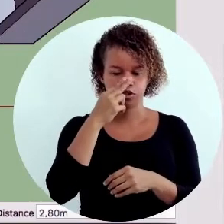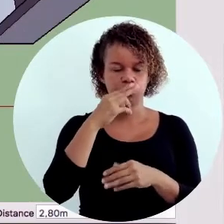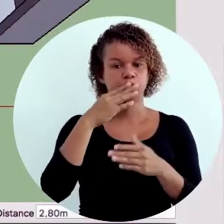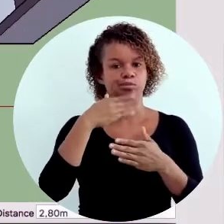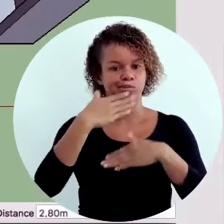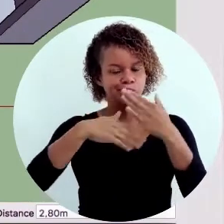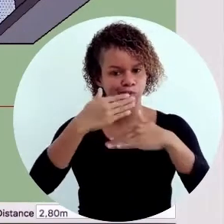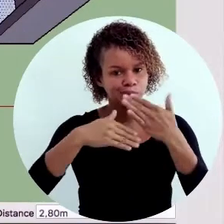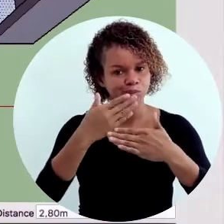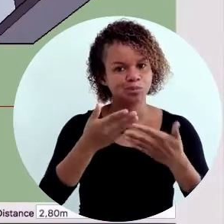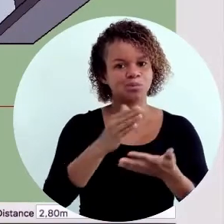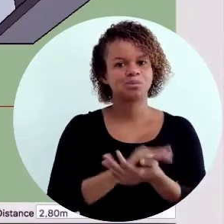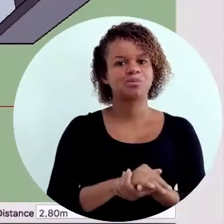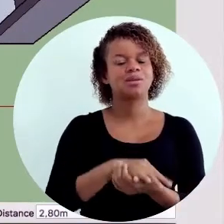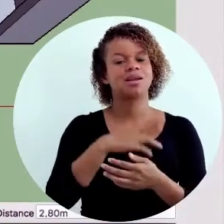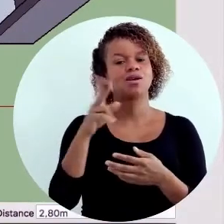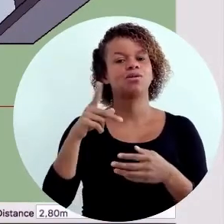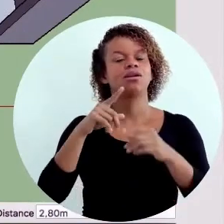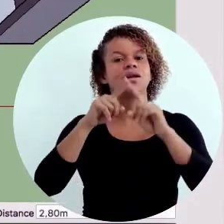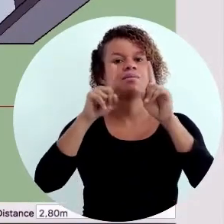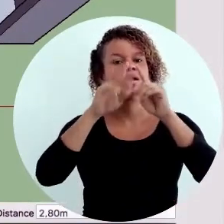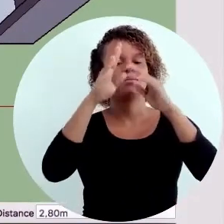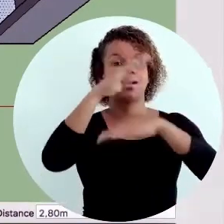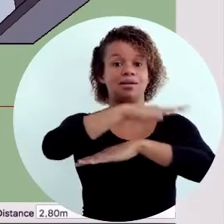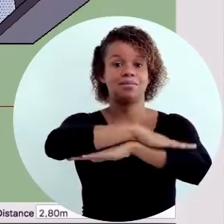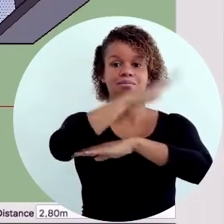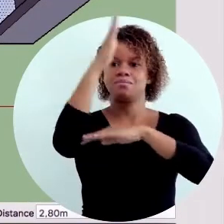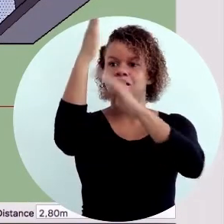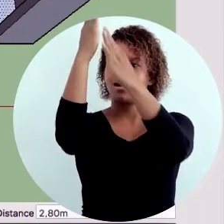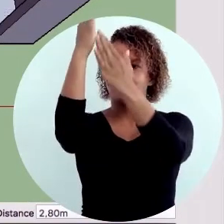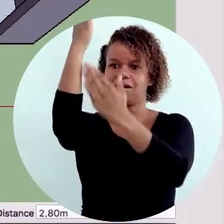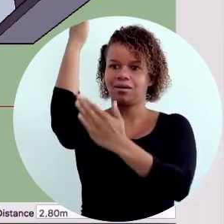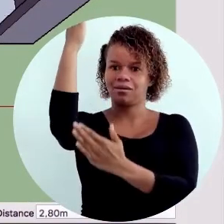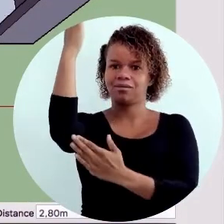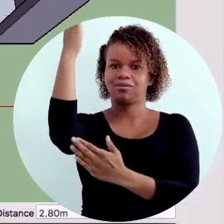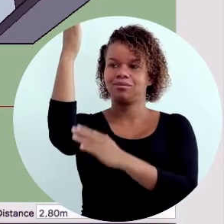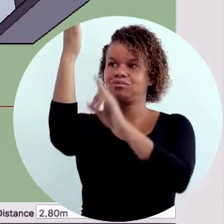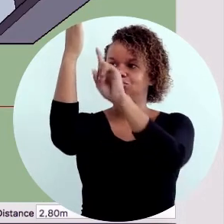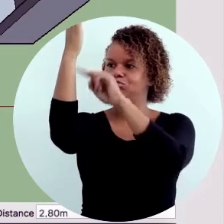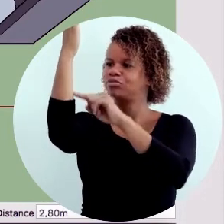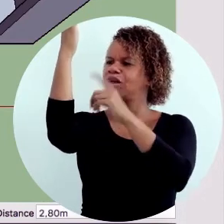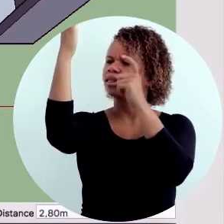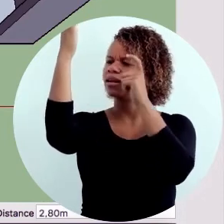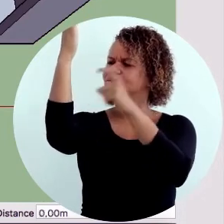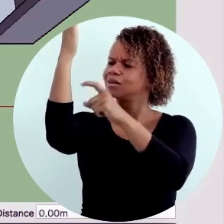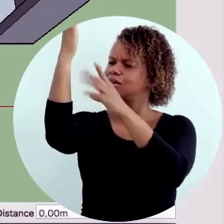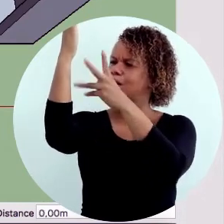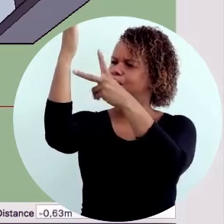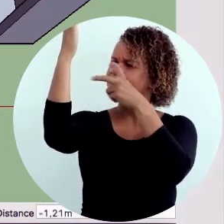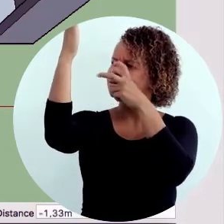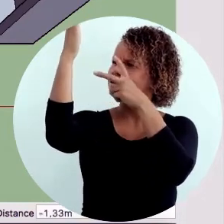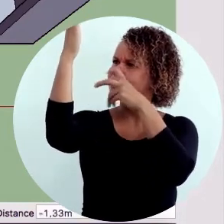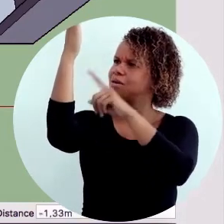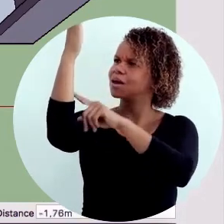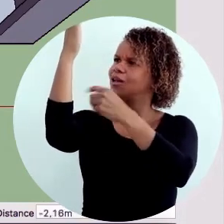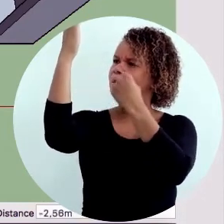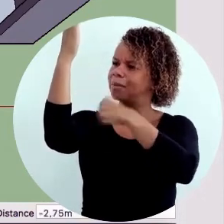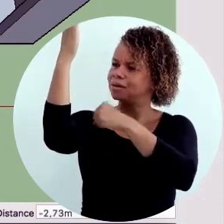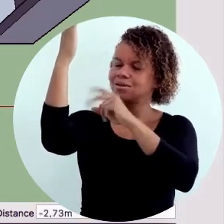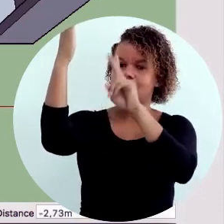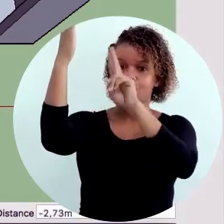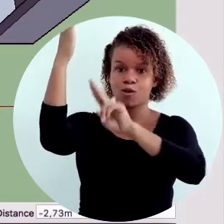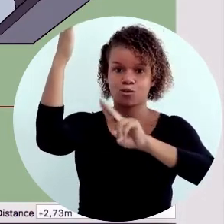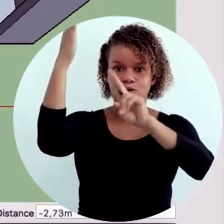Eu vou fazer esse mesmo procedimento em outras partes da parede. É interessante notar que nesse